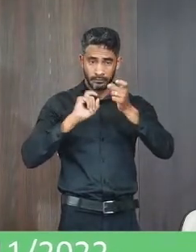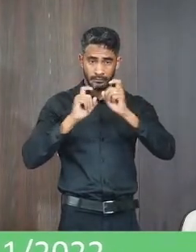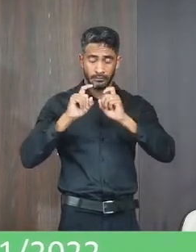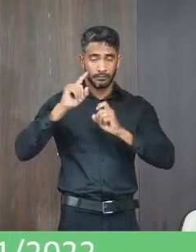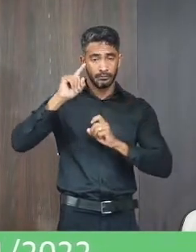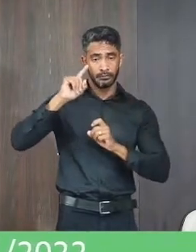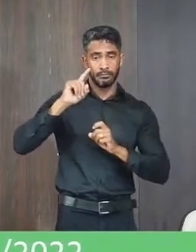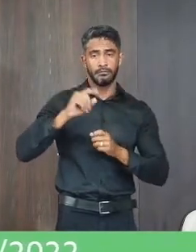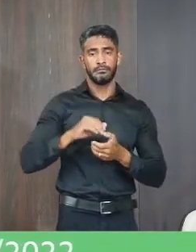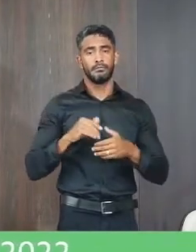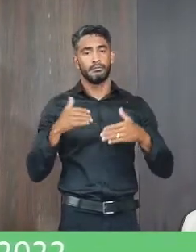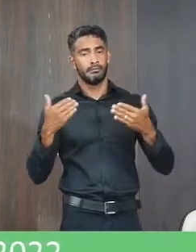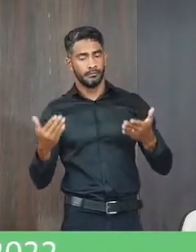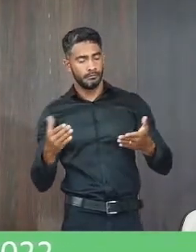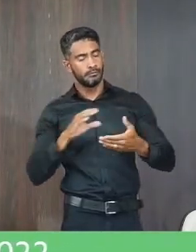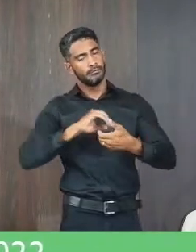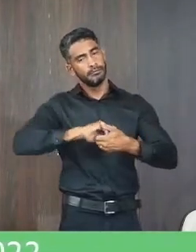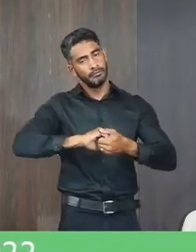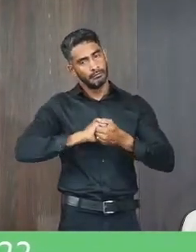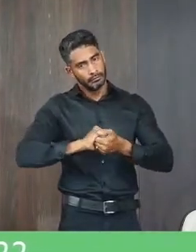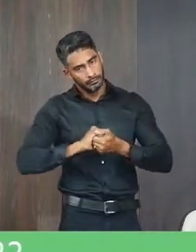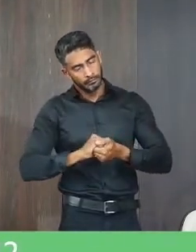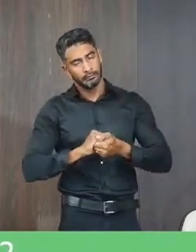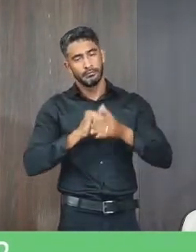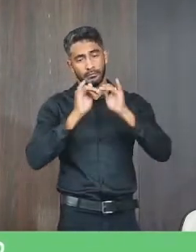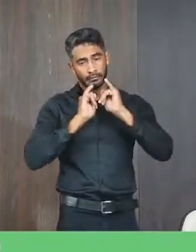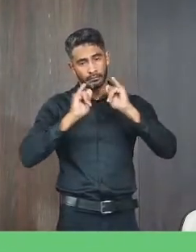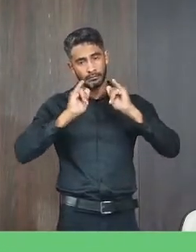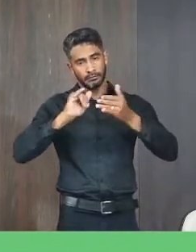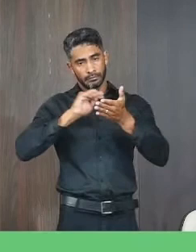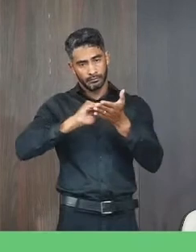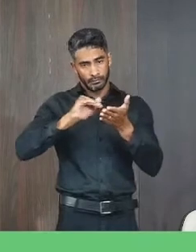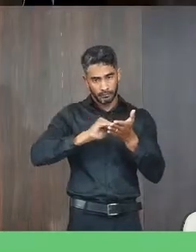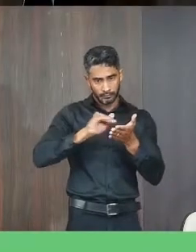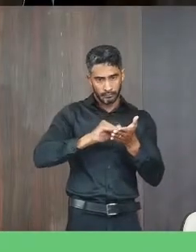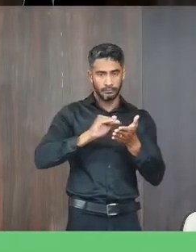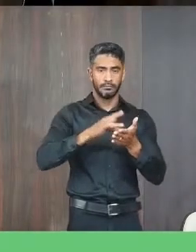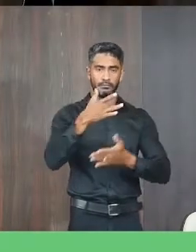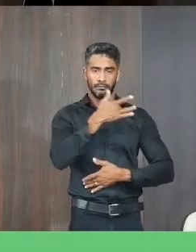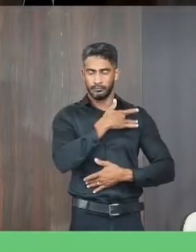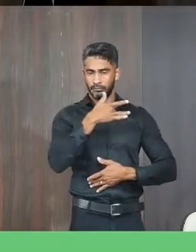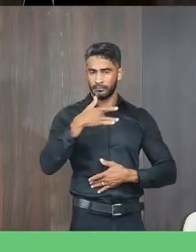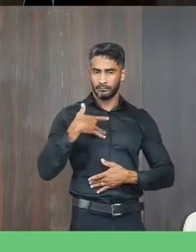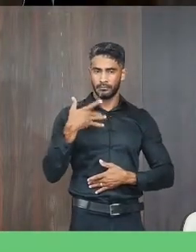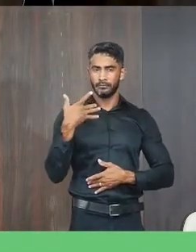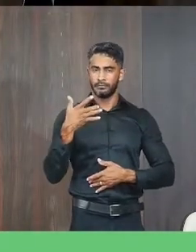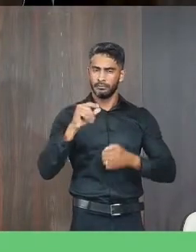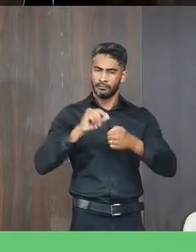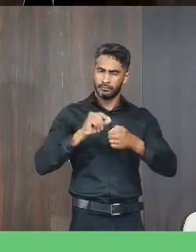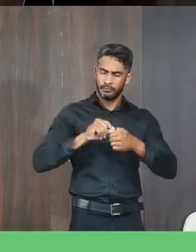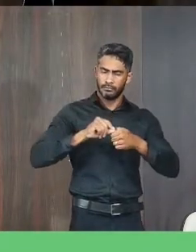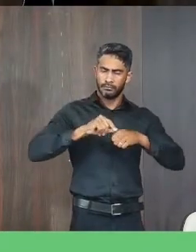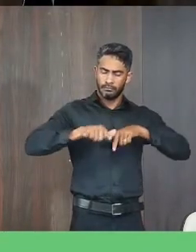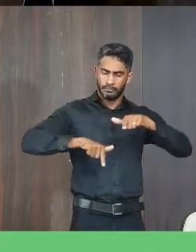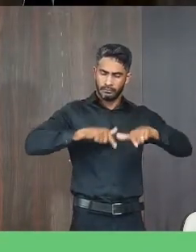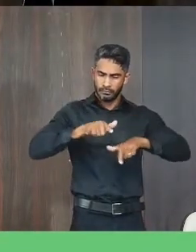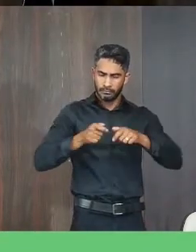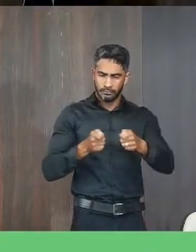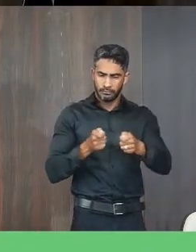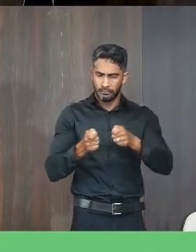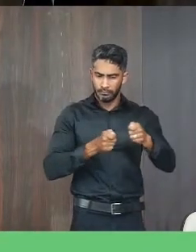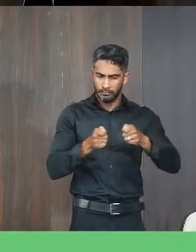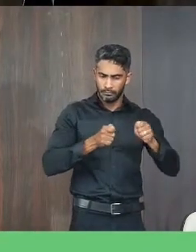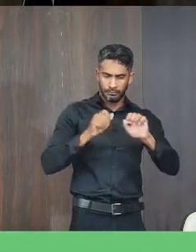apresado o senhor, com os nossos cordiais cumprimentos, informamos que a Secretaria Municipal de Saúde vem realizando diversas ações de controle e